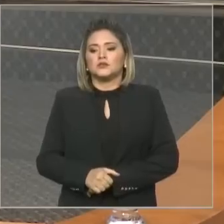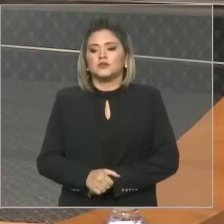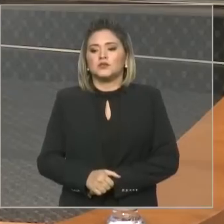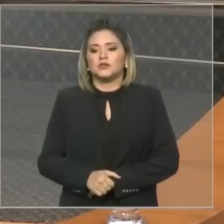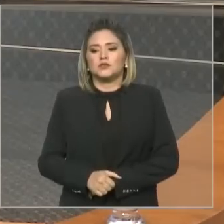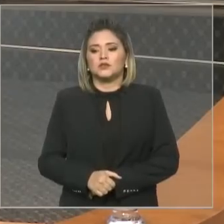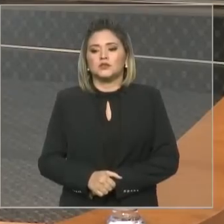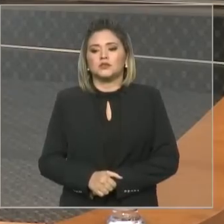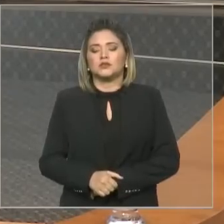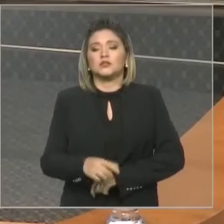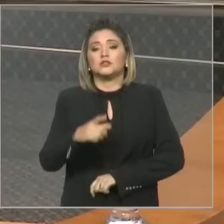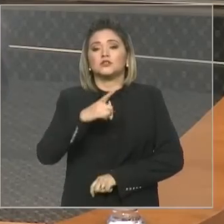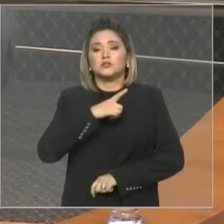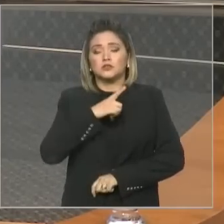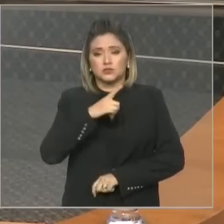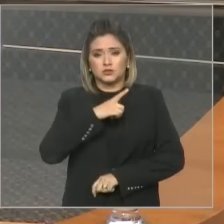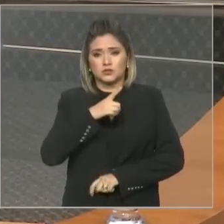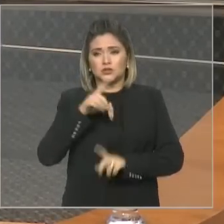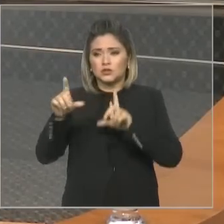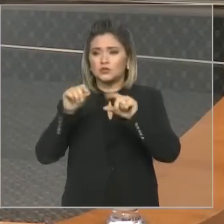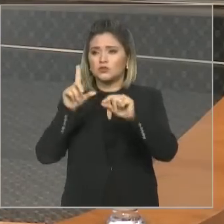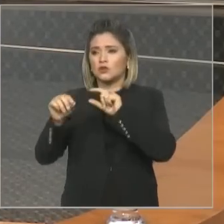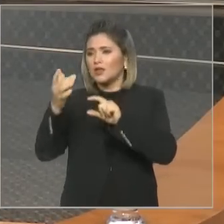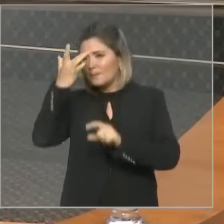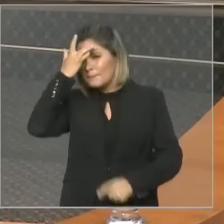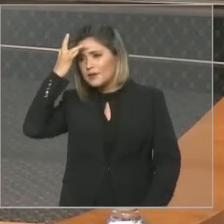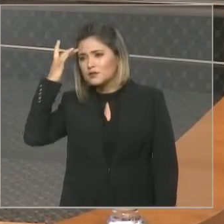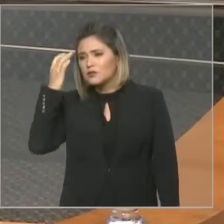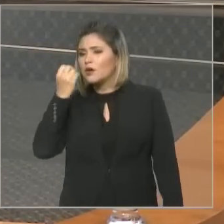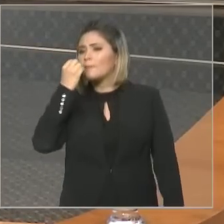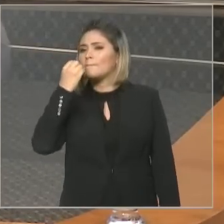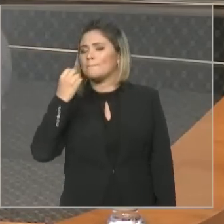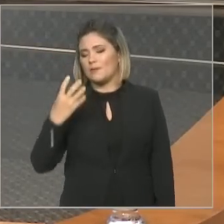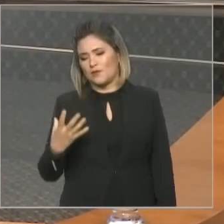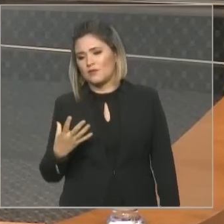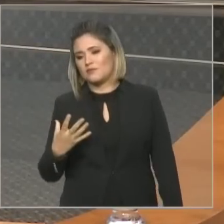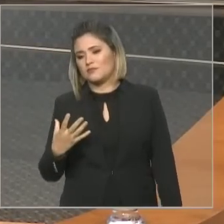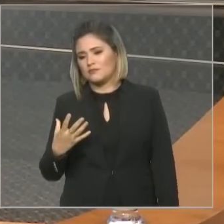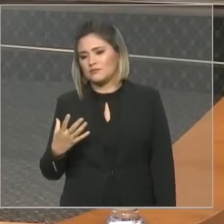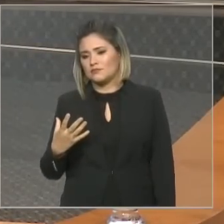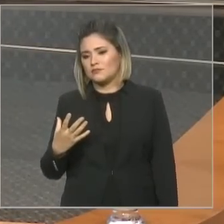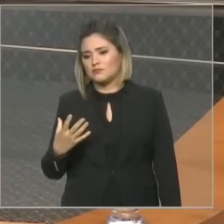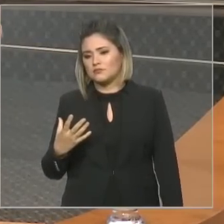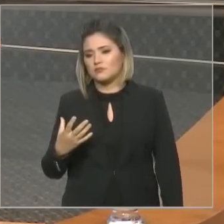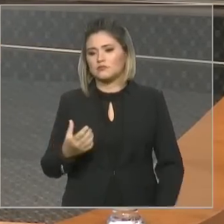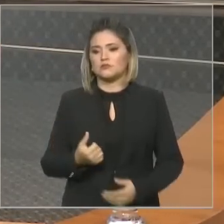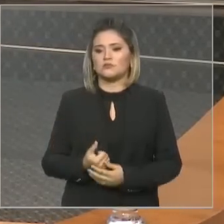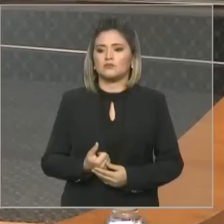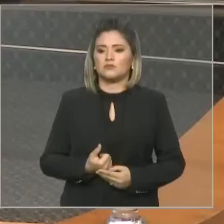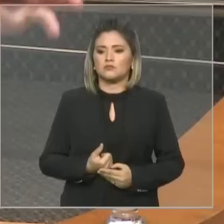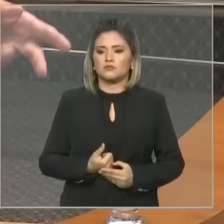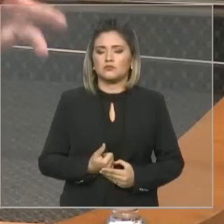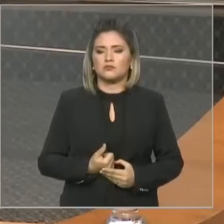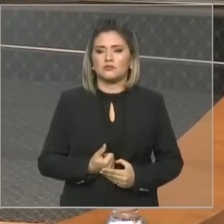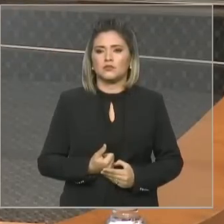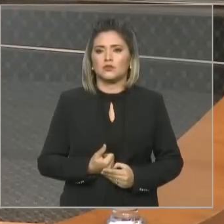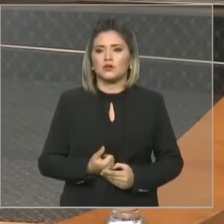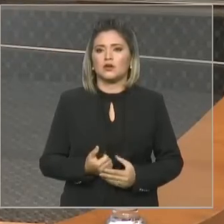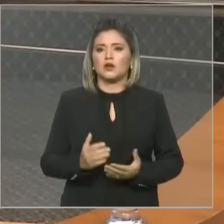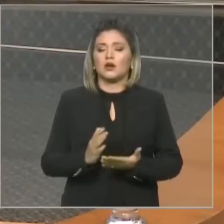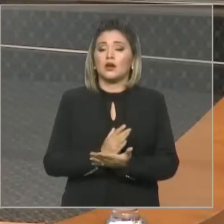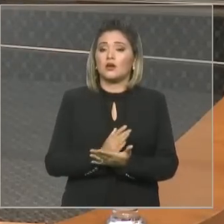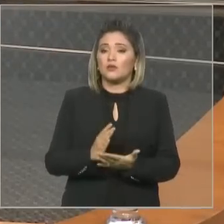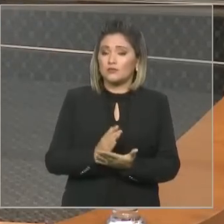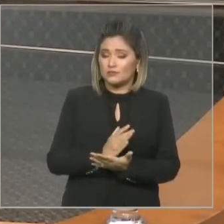homens bons, pelos homens bons, onde tirava-se aí os que se apropriavam da fraqueza alheia da investigação para poder